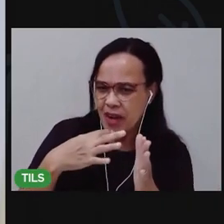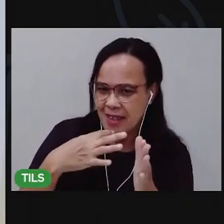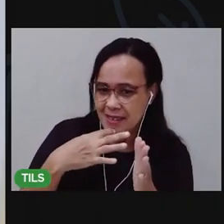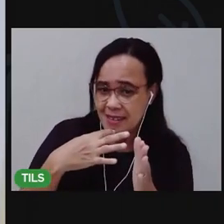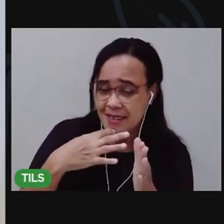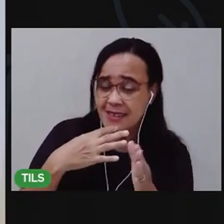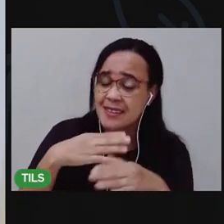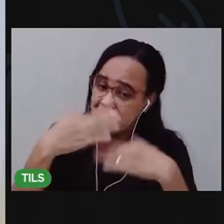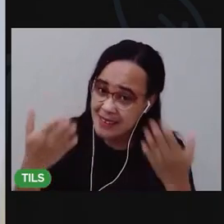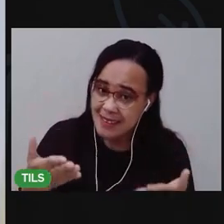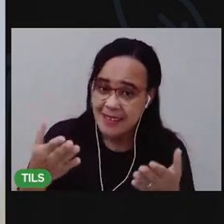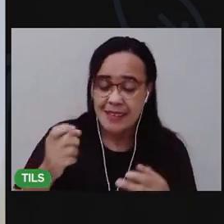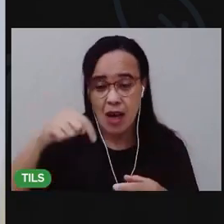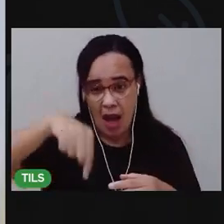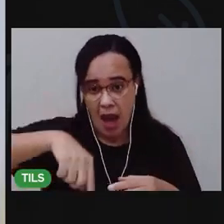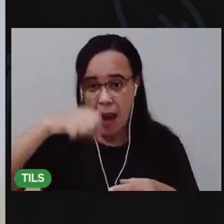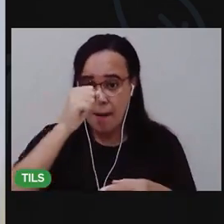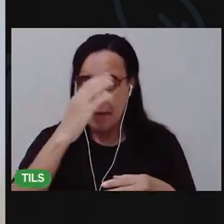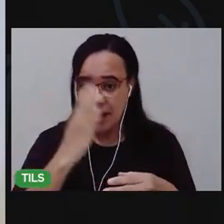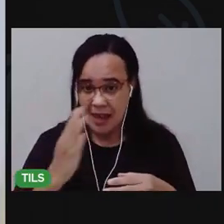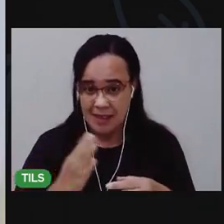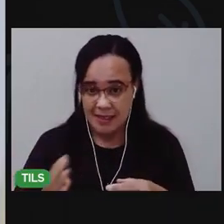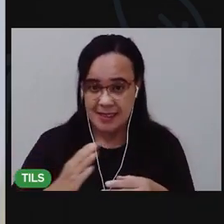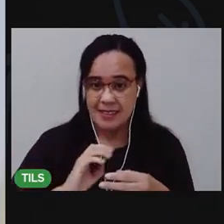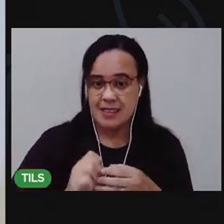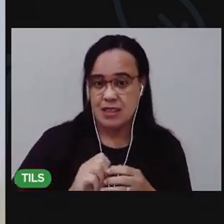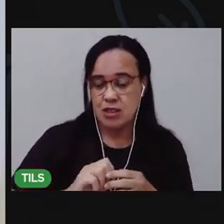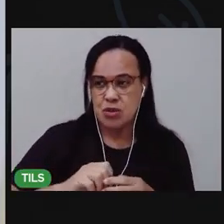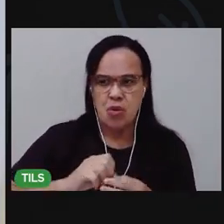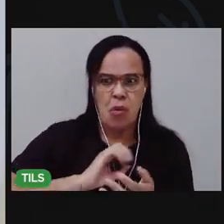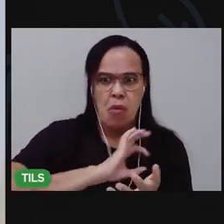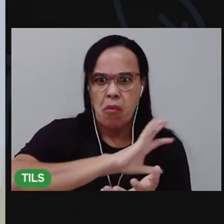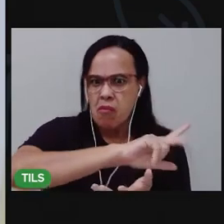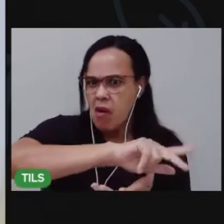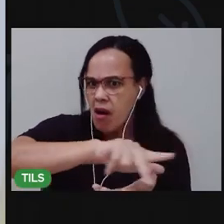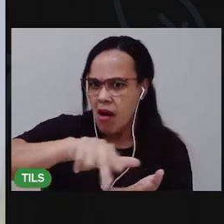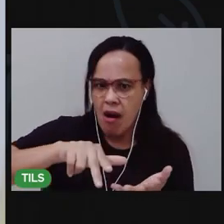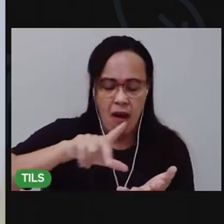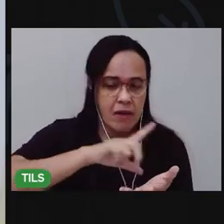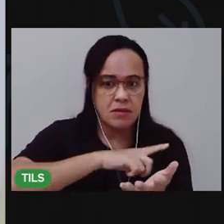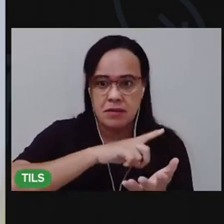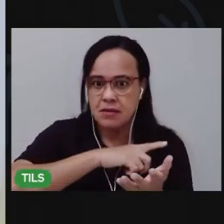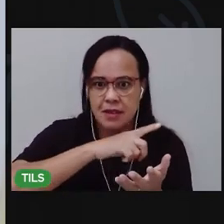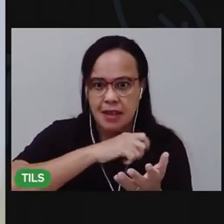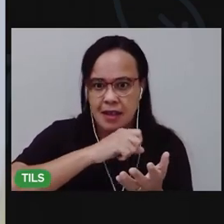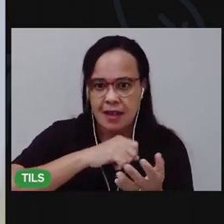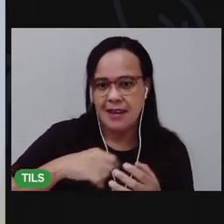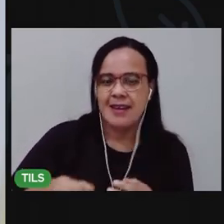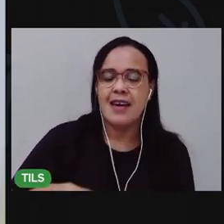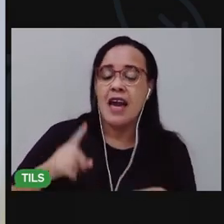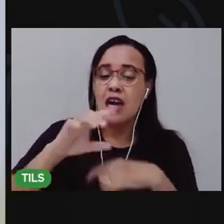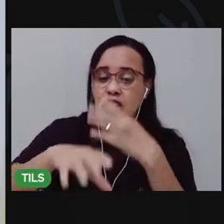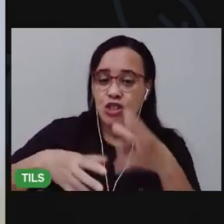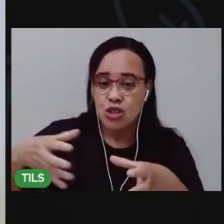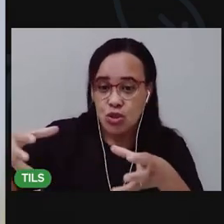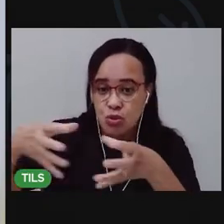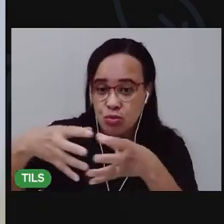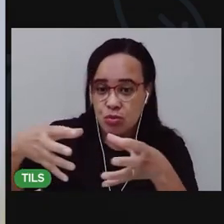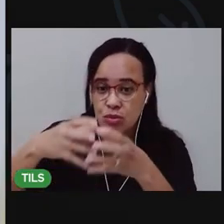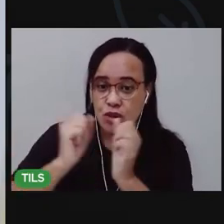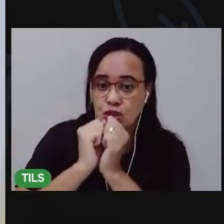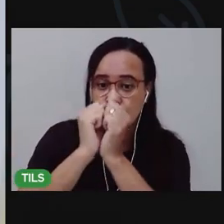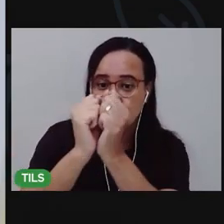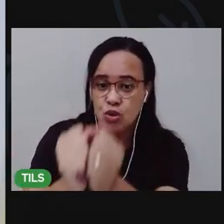africanos e de europeus. E juntos, formaram, né? Essa